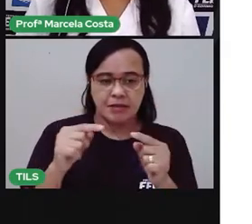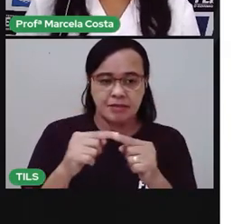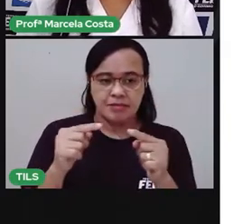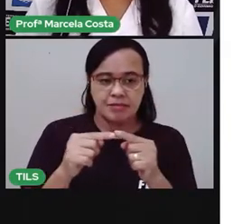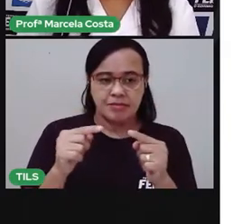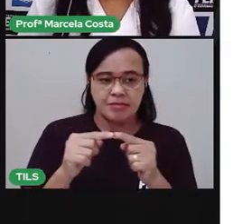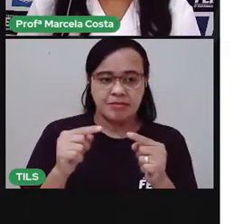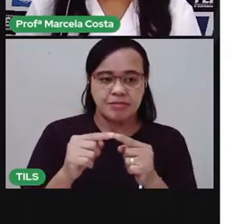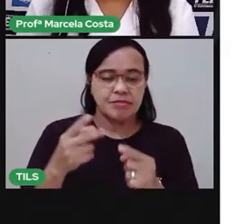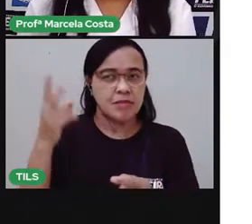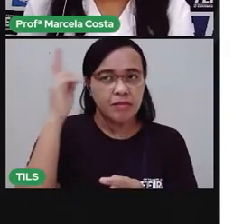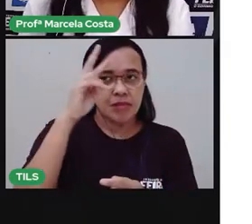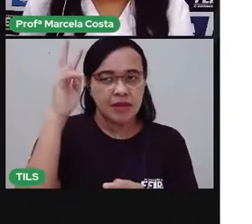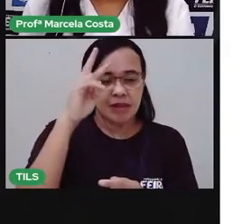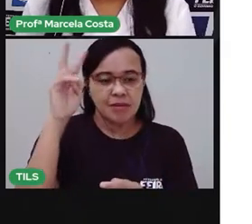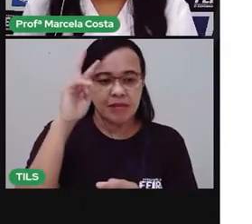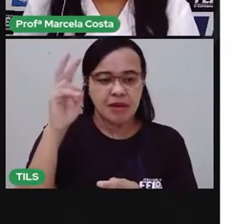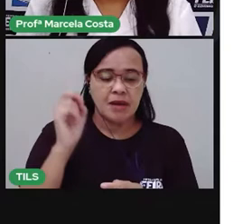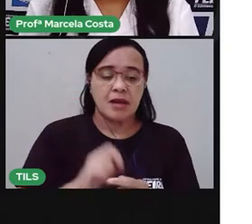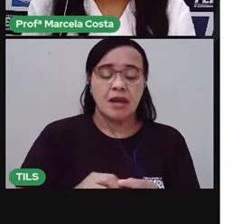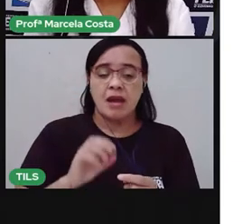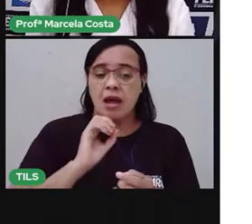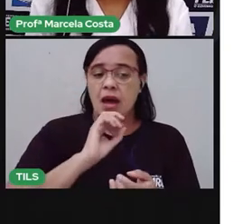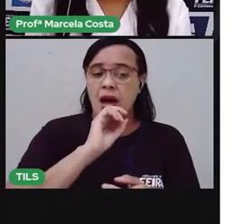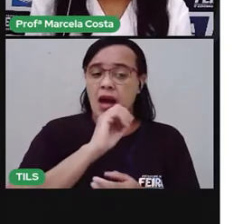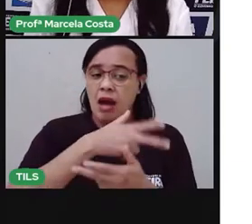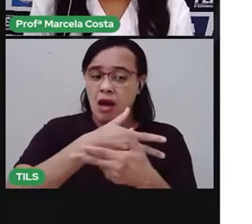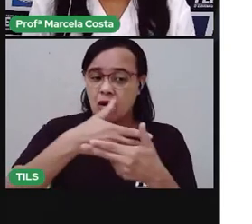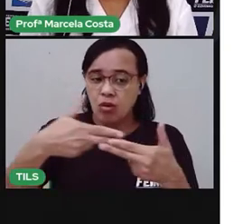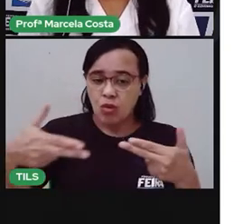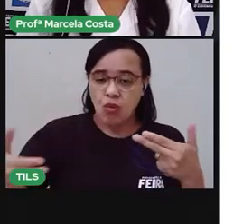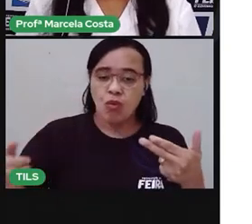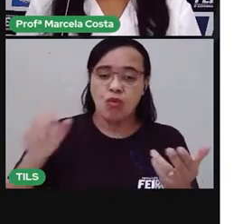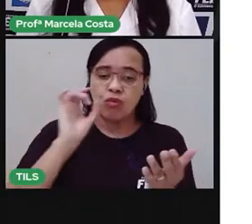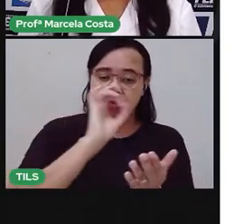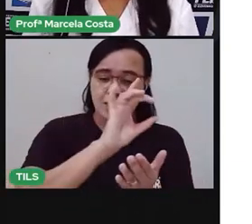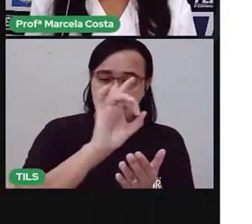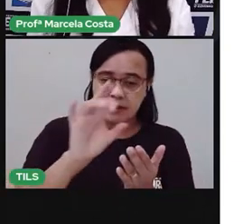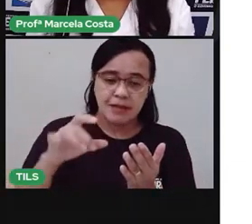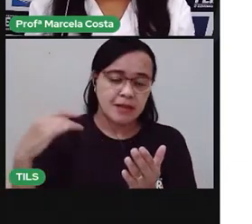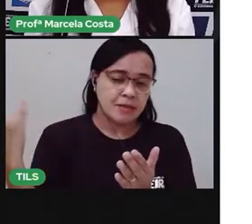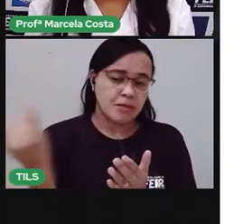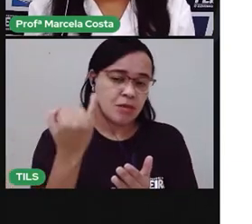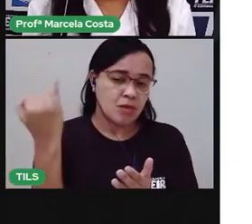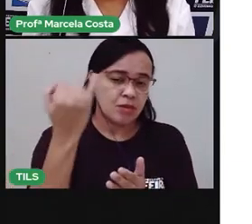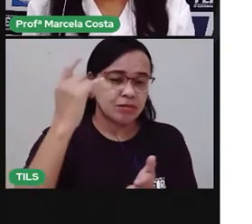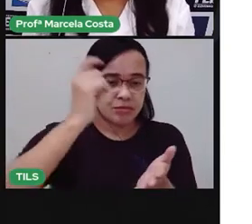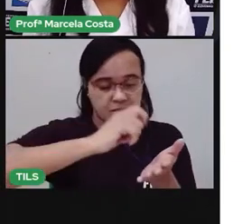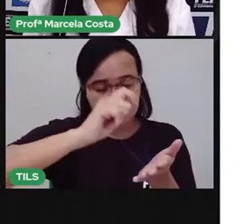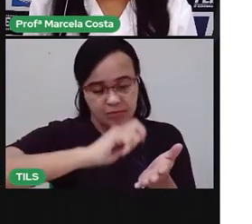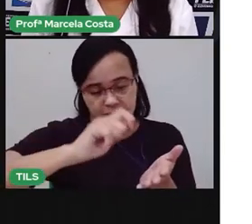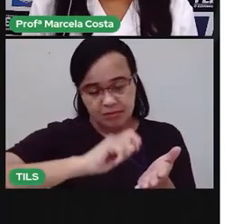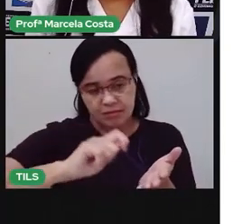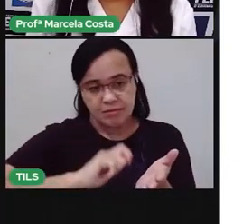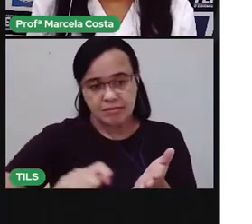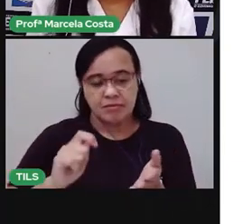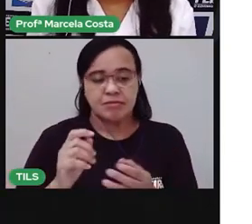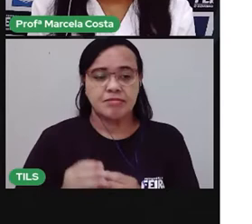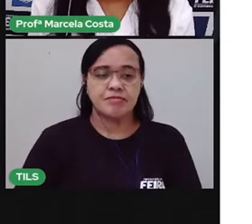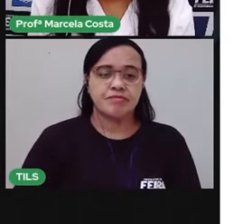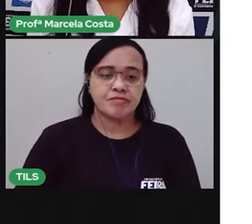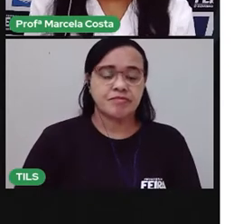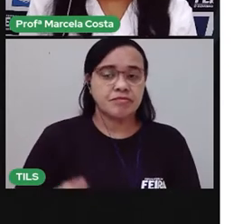deixa eu relembrar com vocês alguns pontos importantes da escrita. A gente tem que